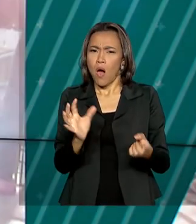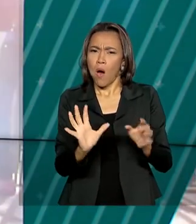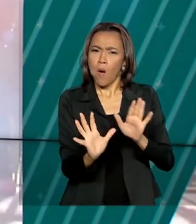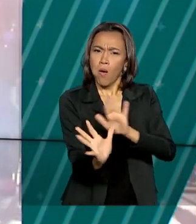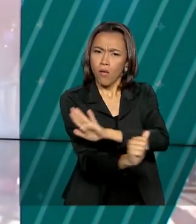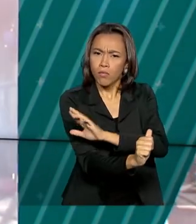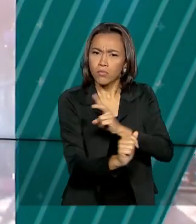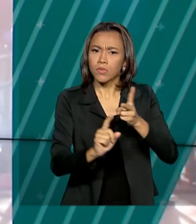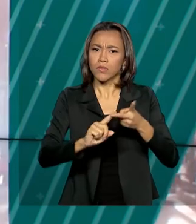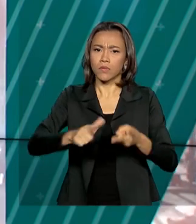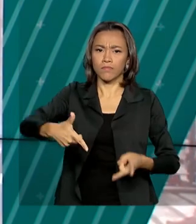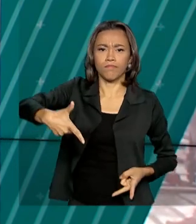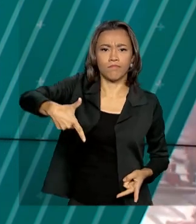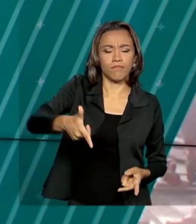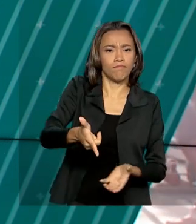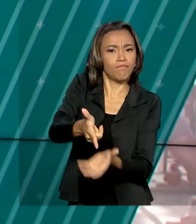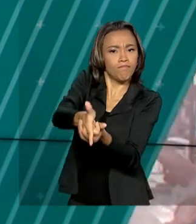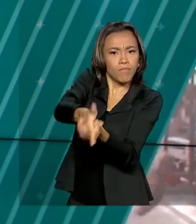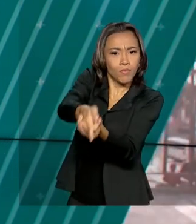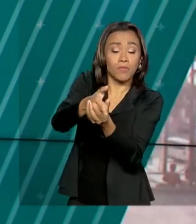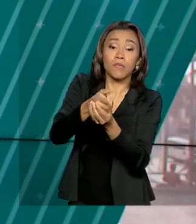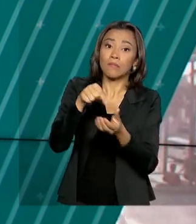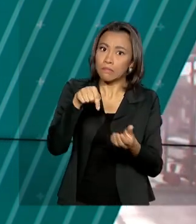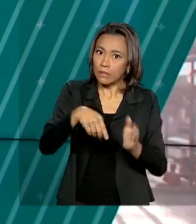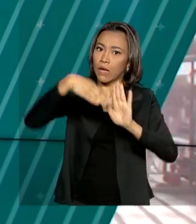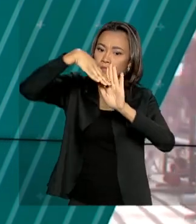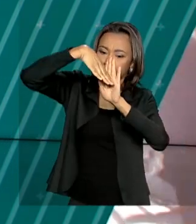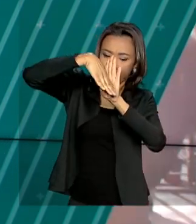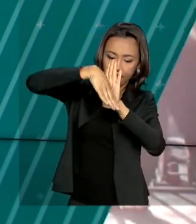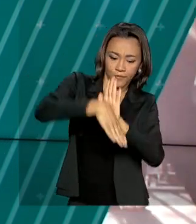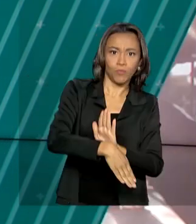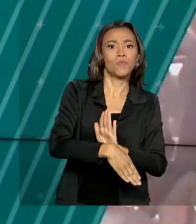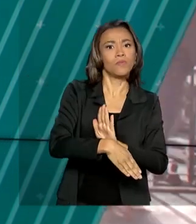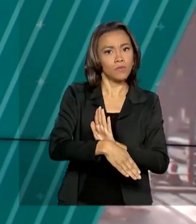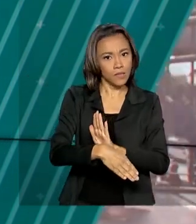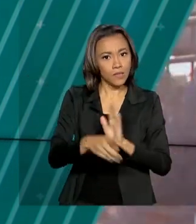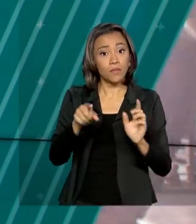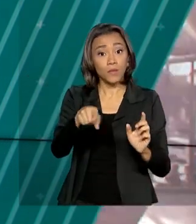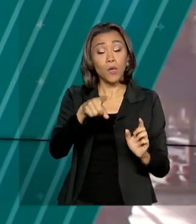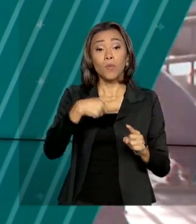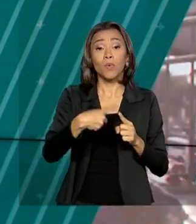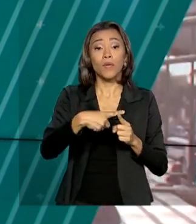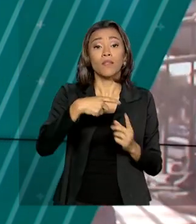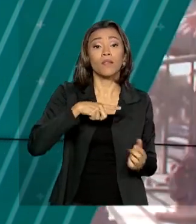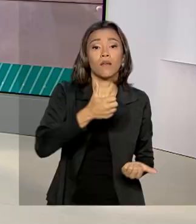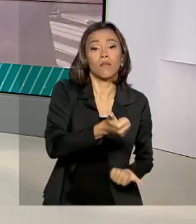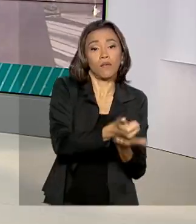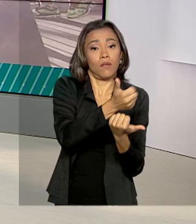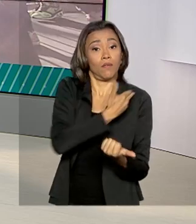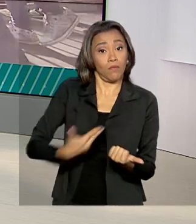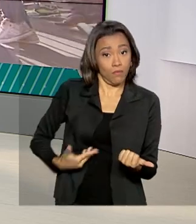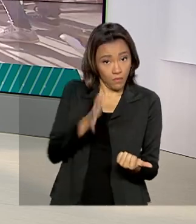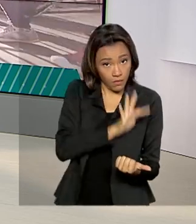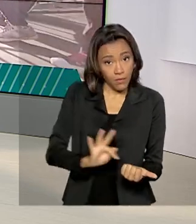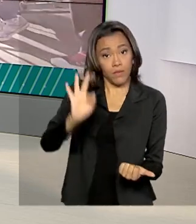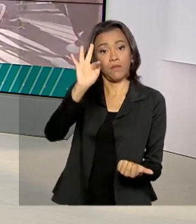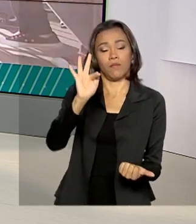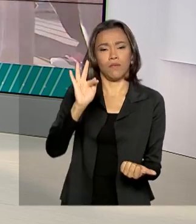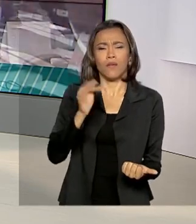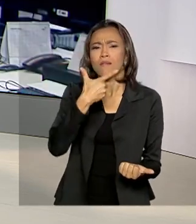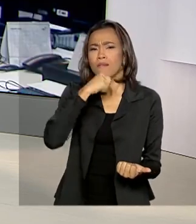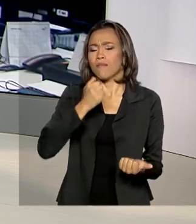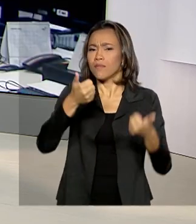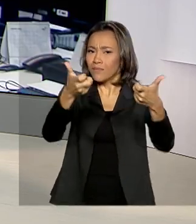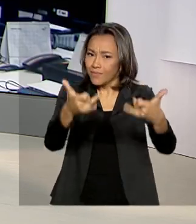continuam em queda nos municípios que recebem o projeto em frente ao Brasil, do governo federal. Quem explica para a gente é o repórter